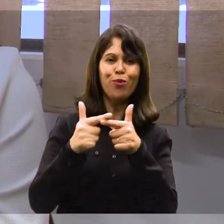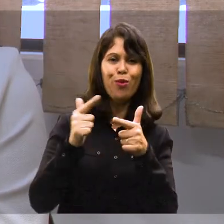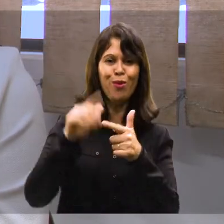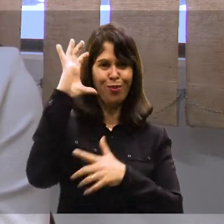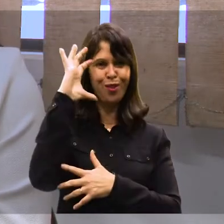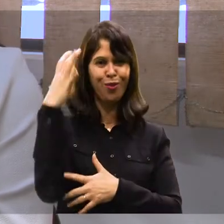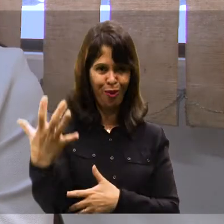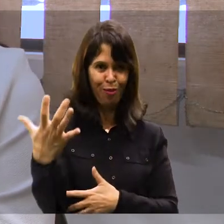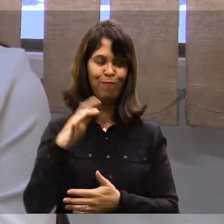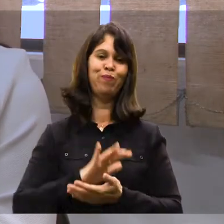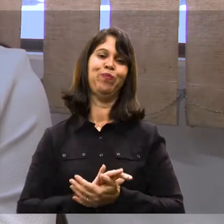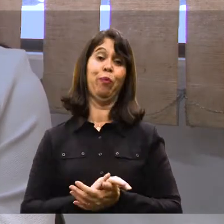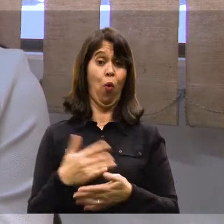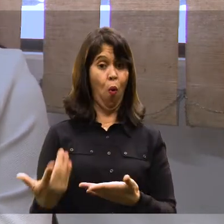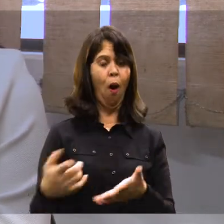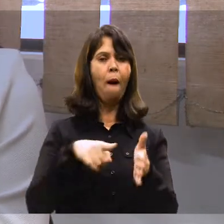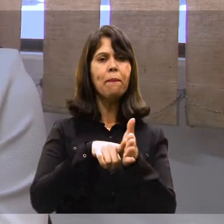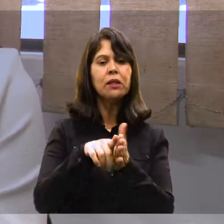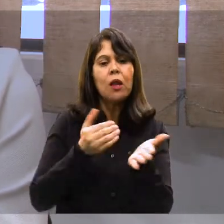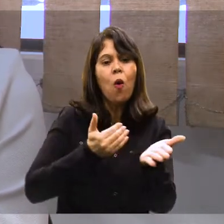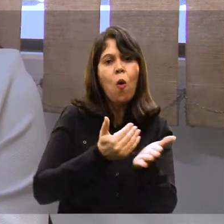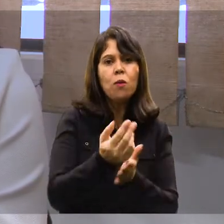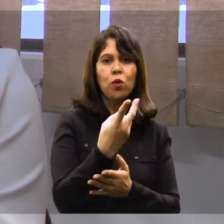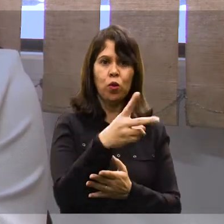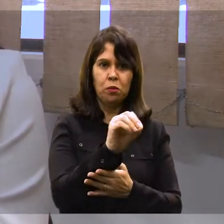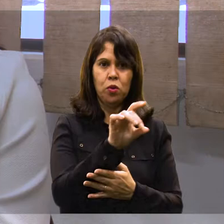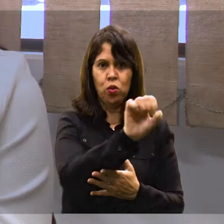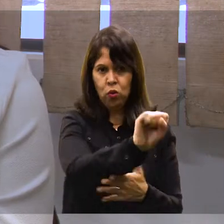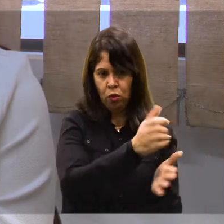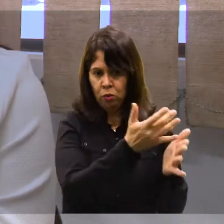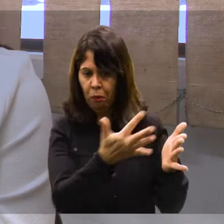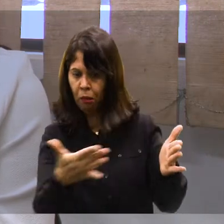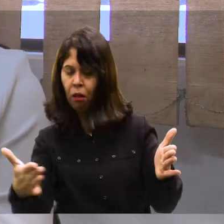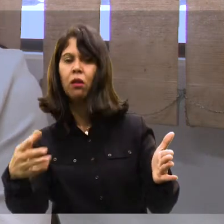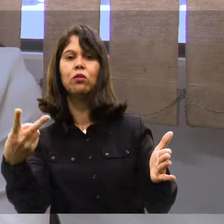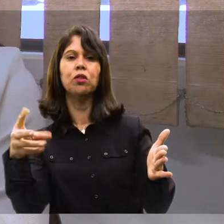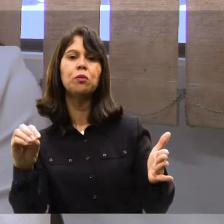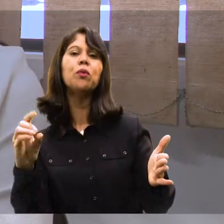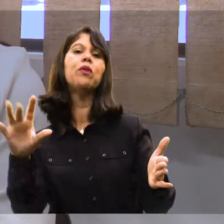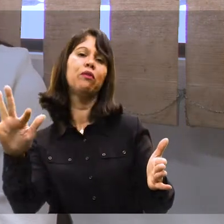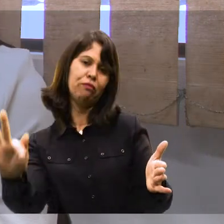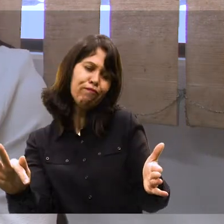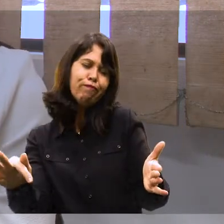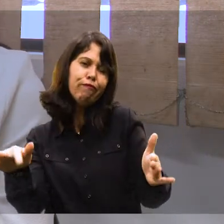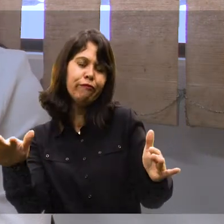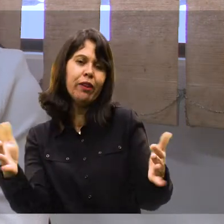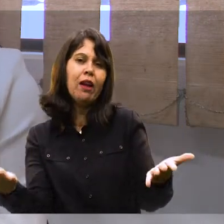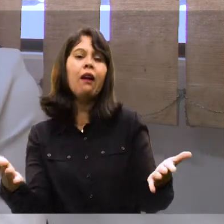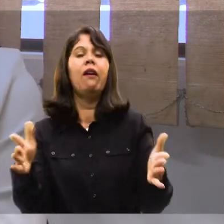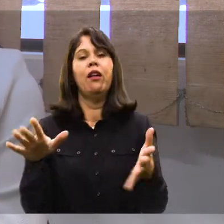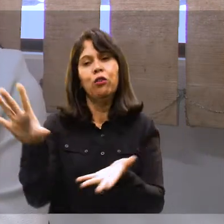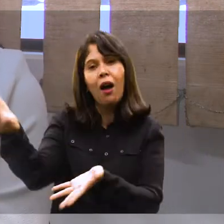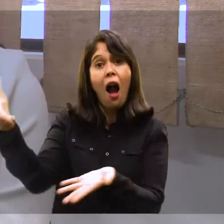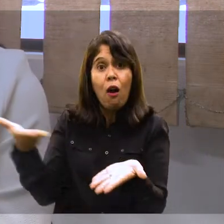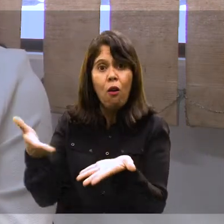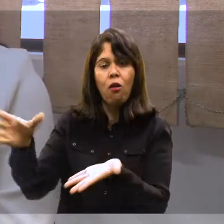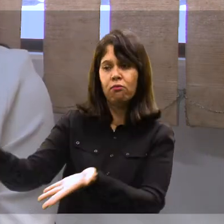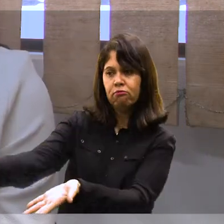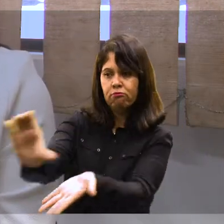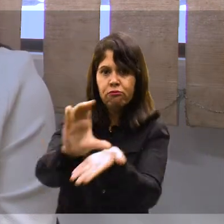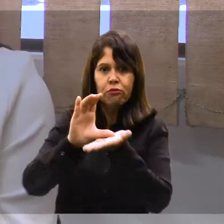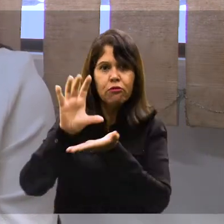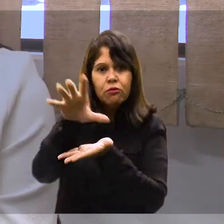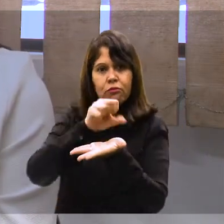alguns resultados já têm aparecido, é uma pesquisa que iniciou em 2018 e como vai até 2020, eu ainda estou em fase de coleta de dados,